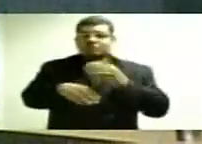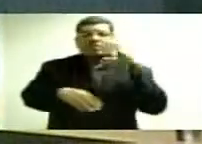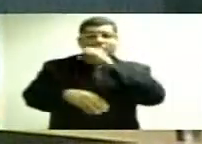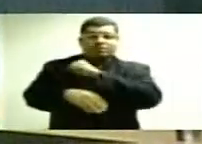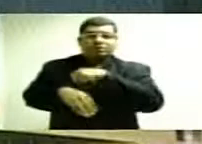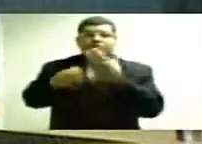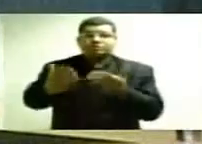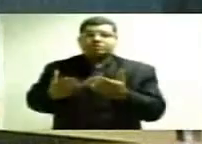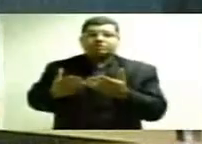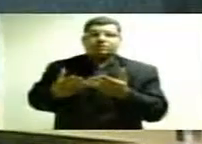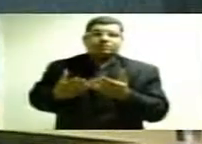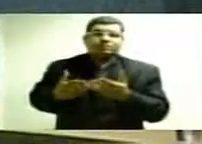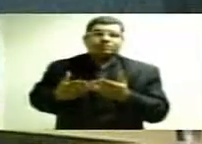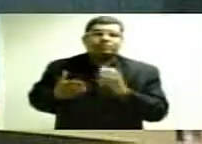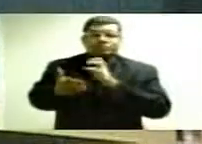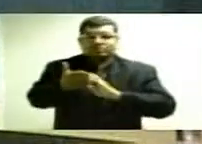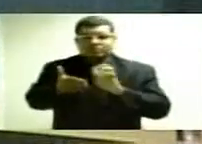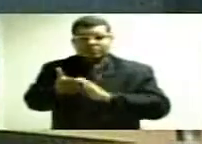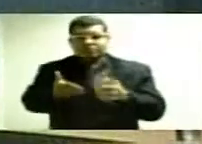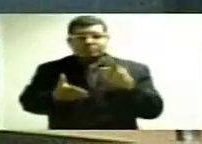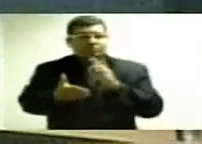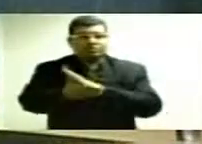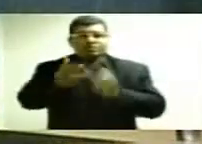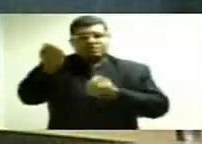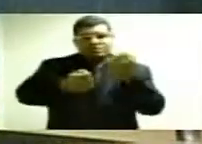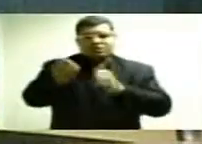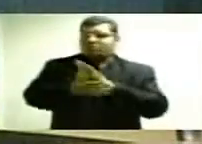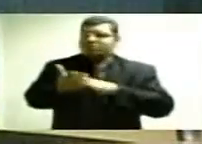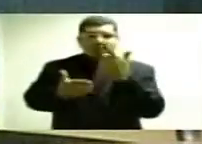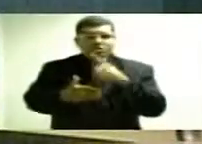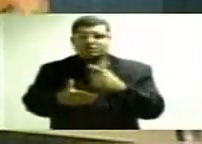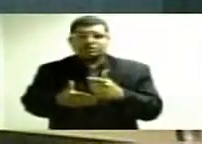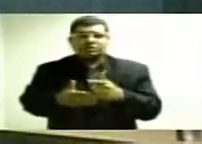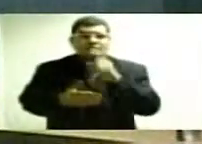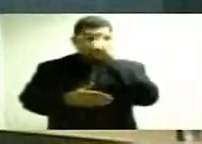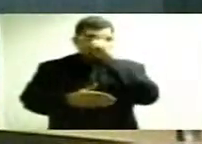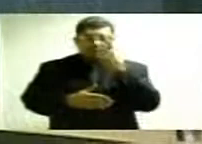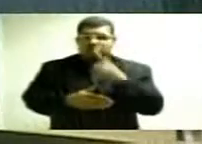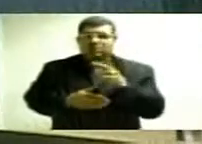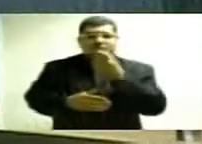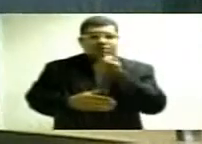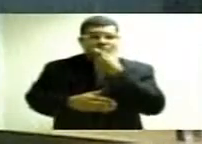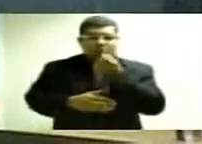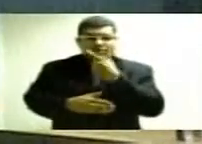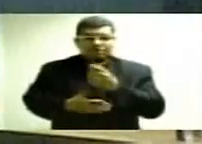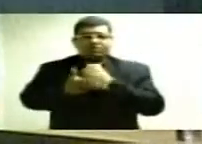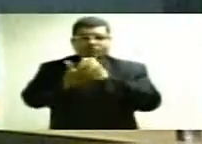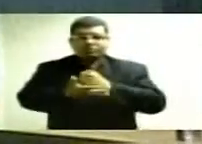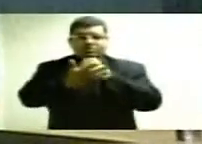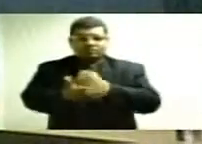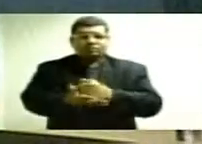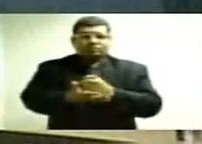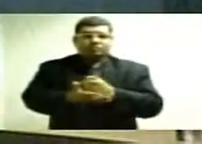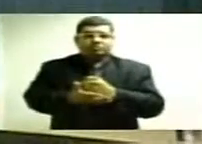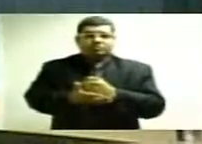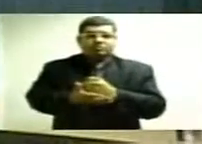urgentes. Secretarias sem carro para trabalhar, hospitais sem remédio para atender seus pacientes,